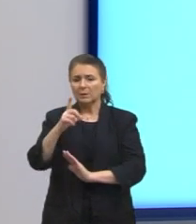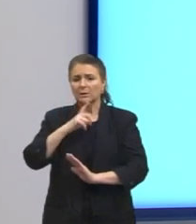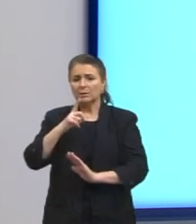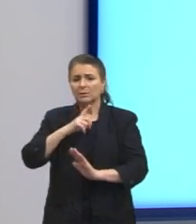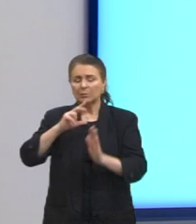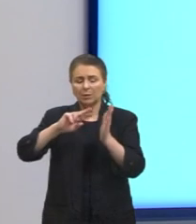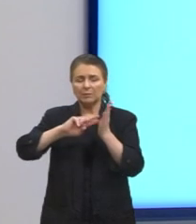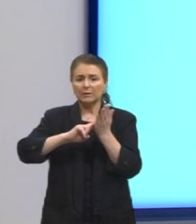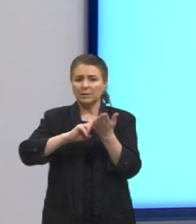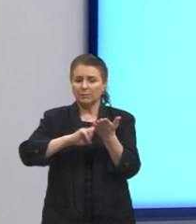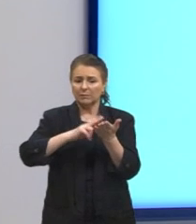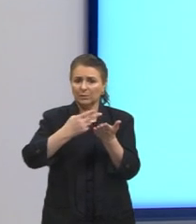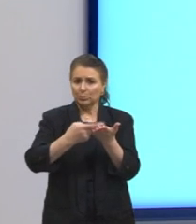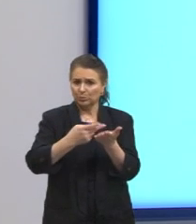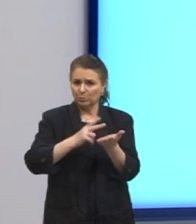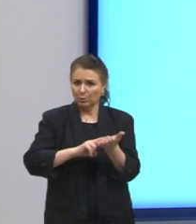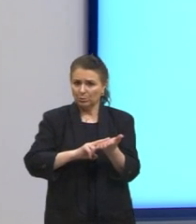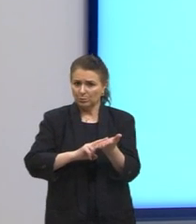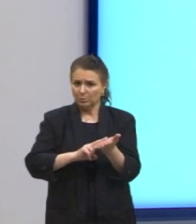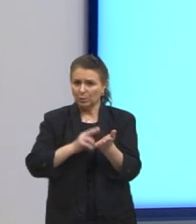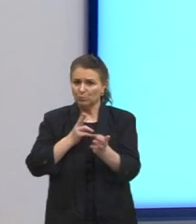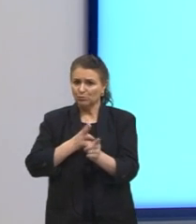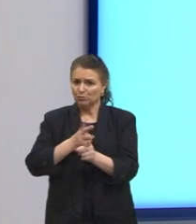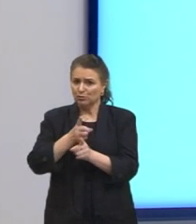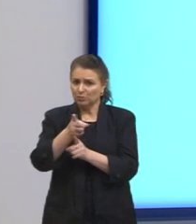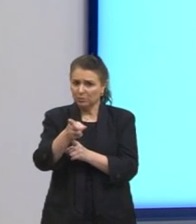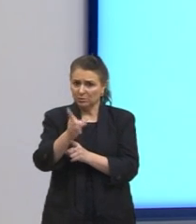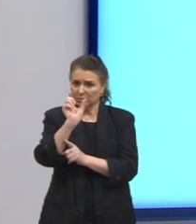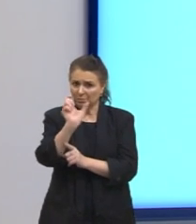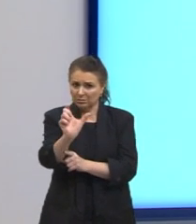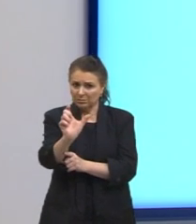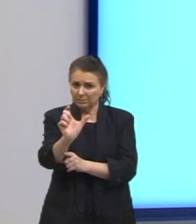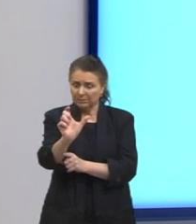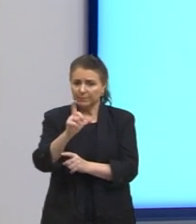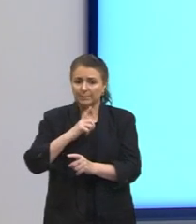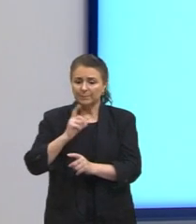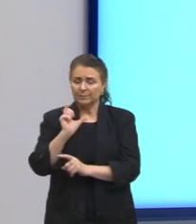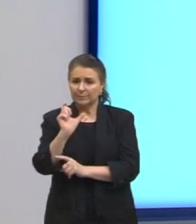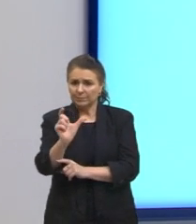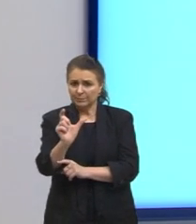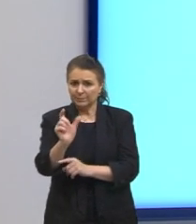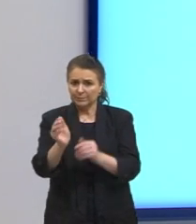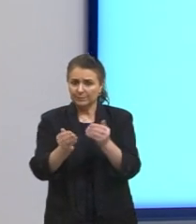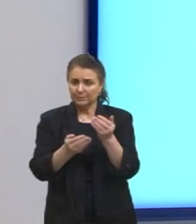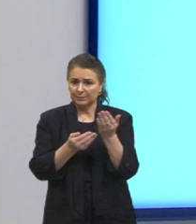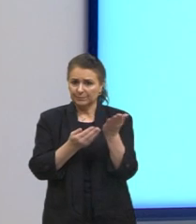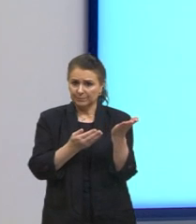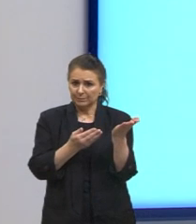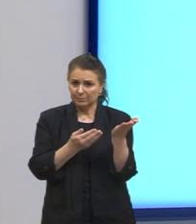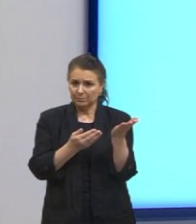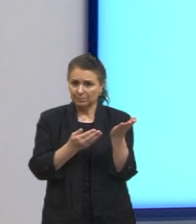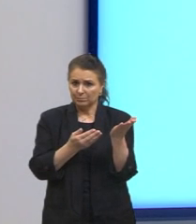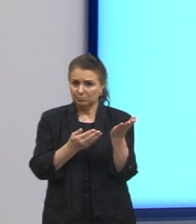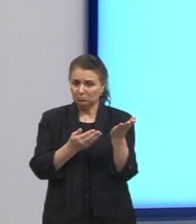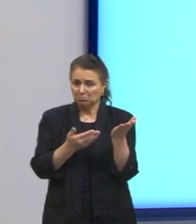tradução literal da palavra, nós vamos dizer que a palavra unthinkable é impensável.